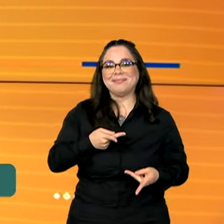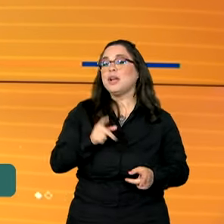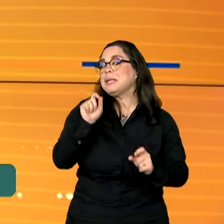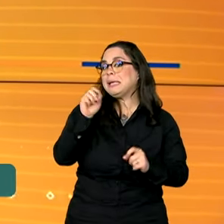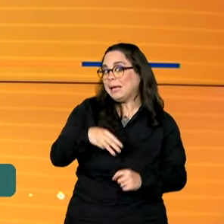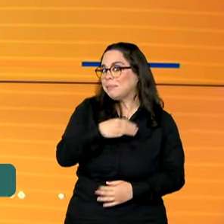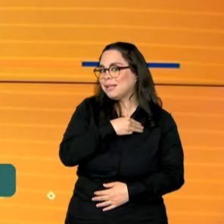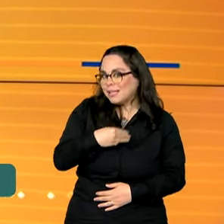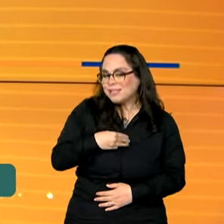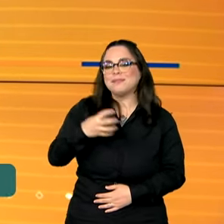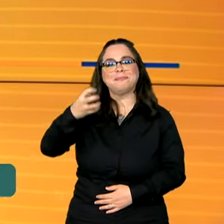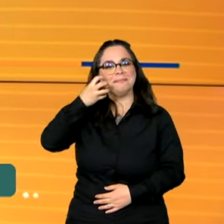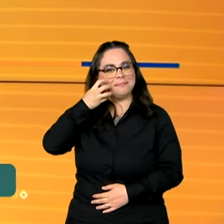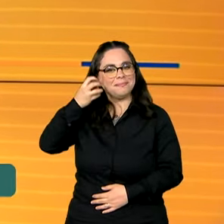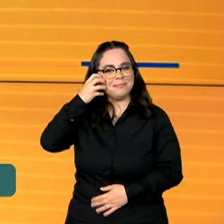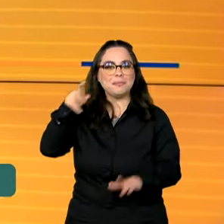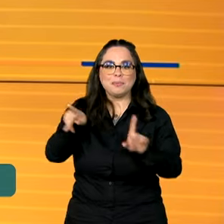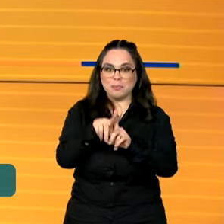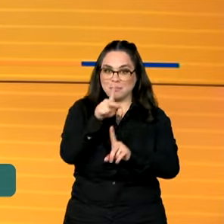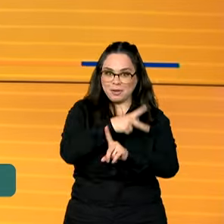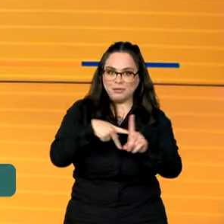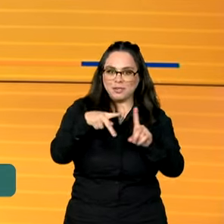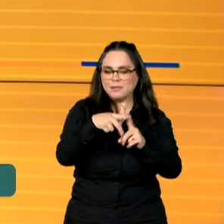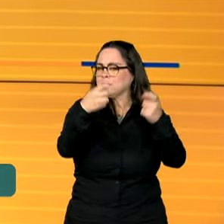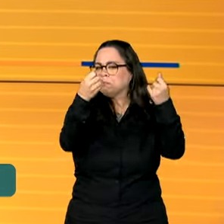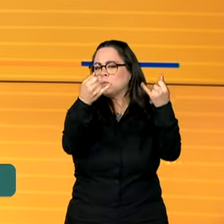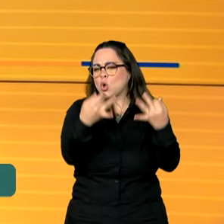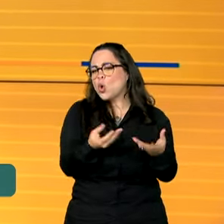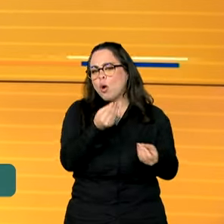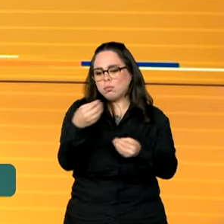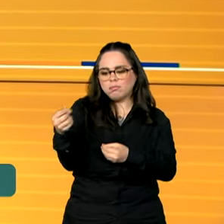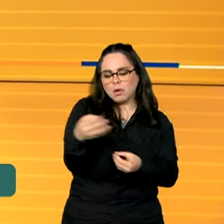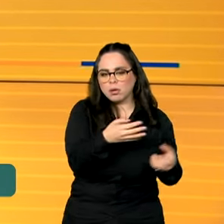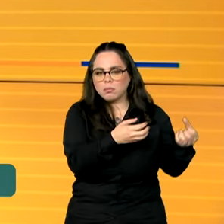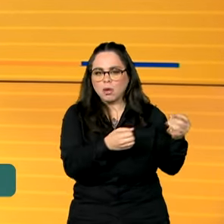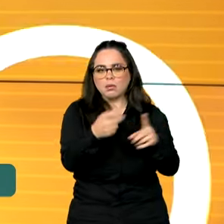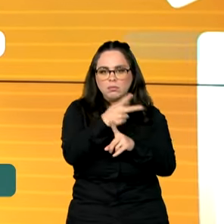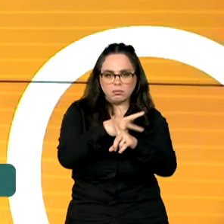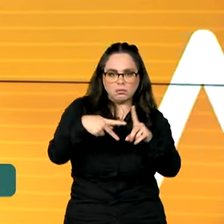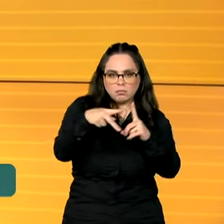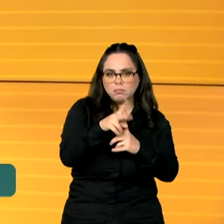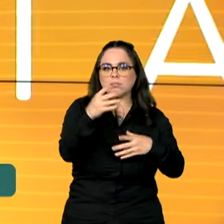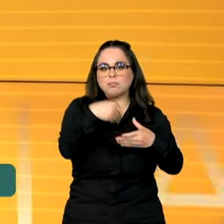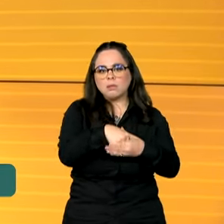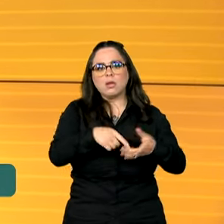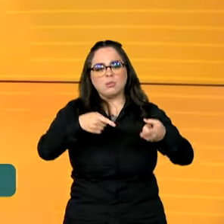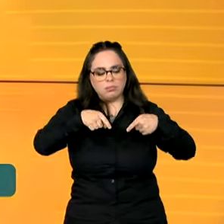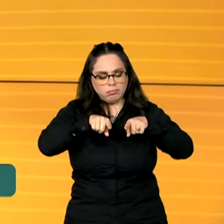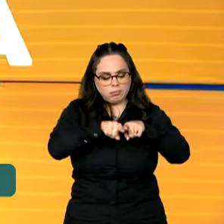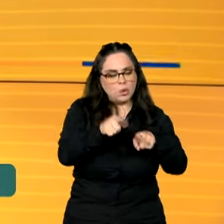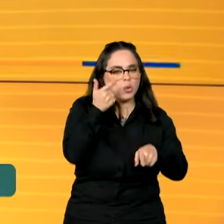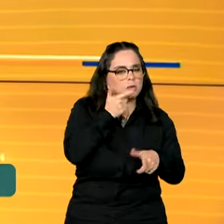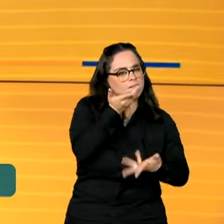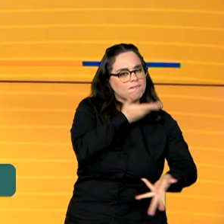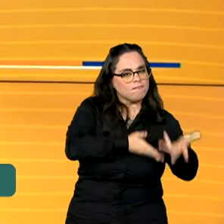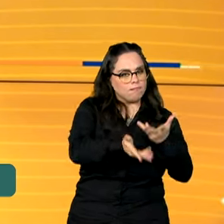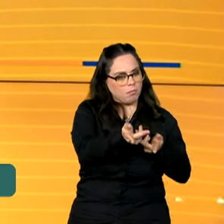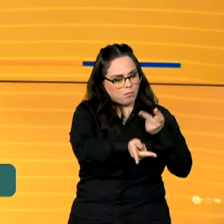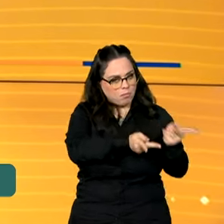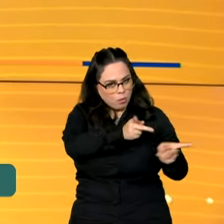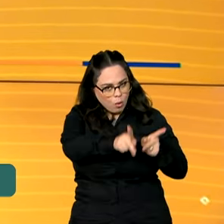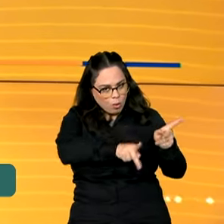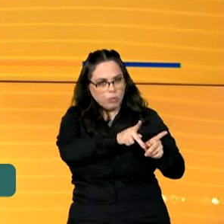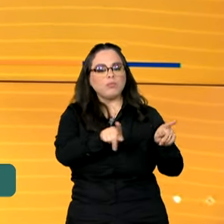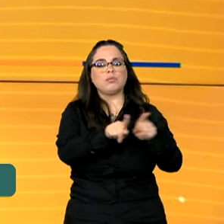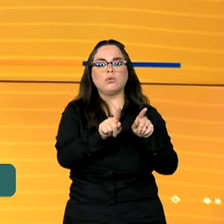vez recebeu Carlos Lupe, da Previdência. Ele explicou como a modernização do INSS está, ao mesmo tempo, atendendo melhor o